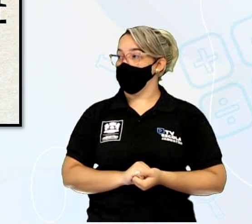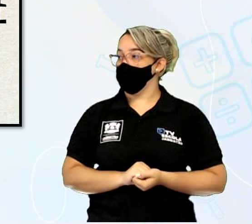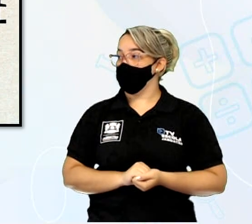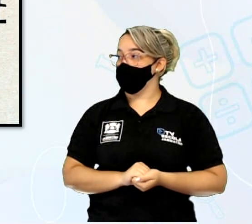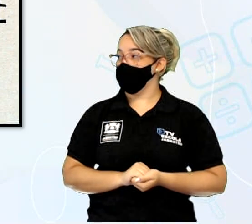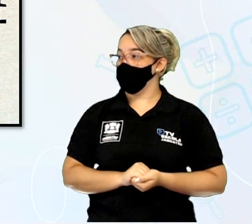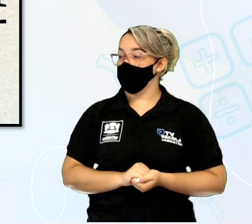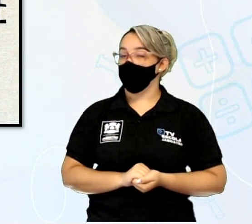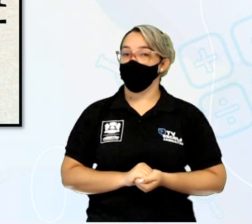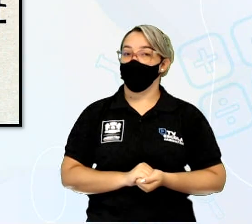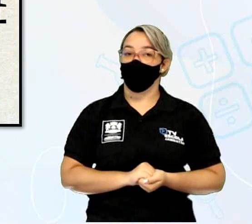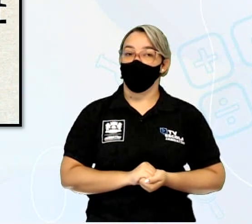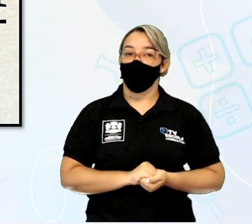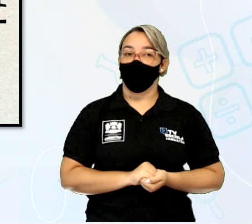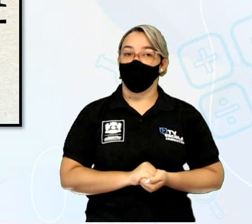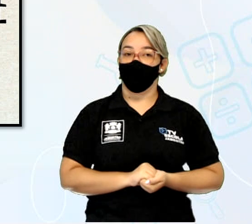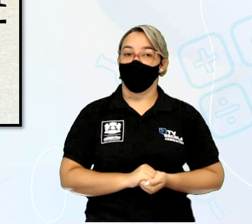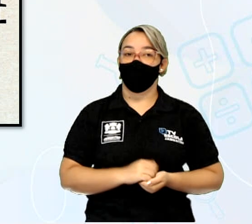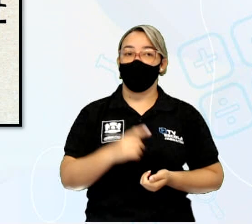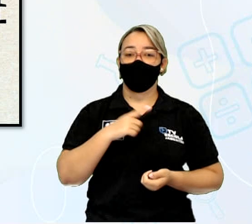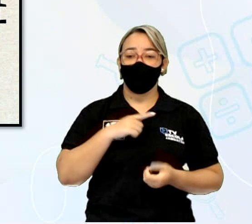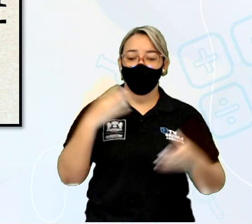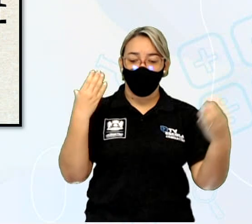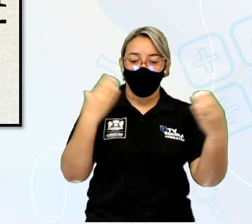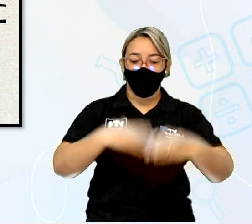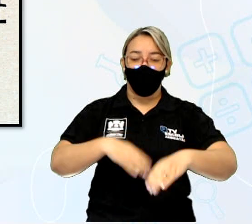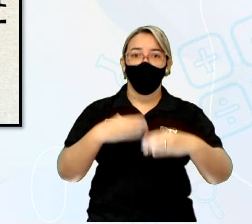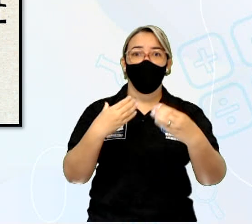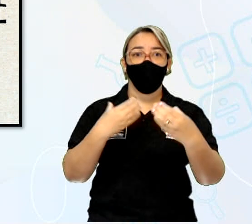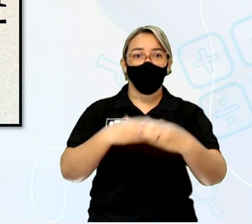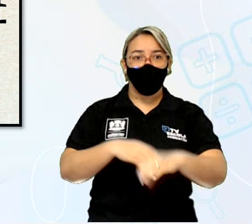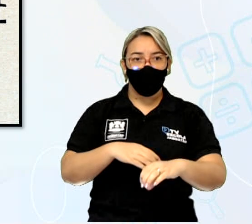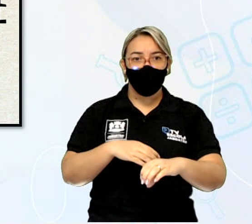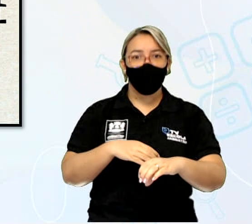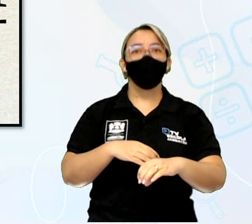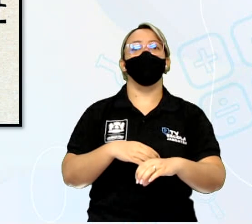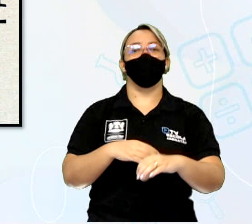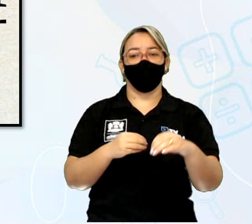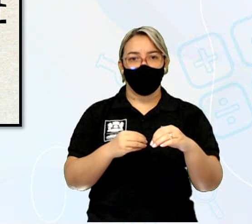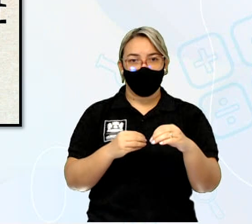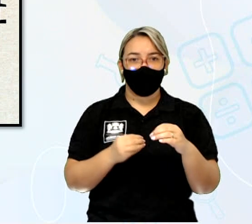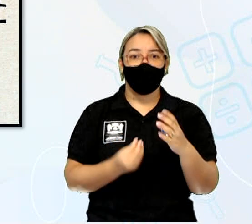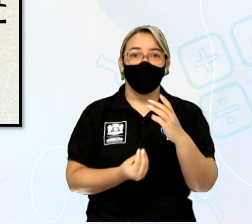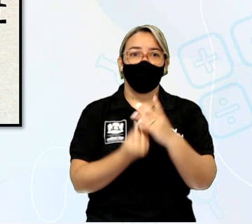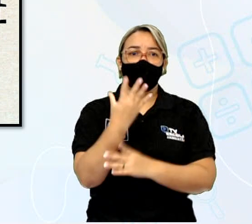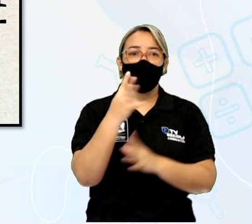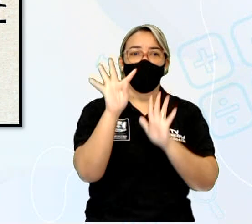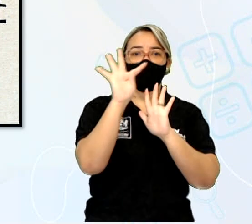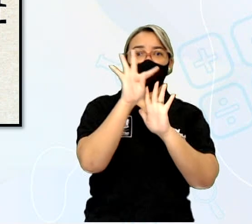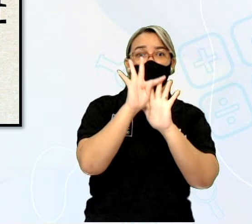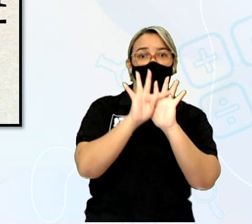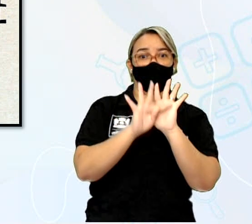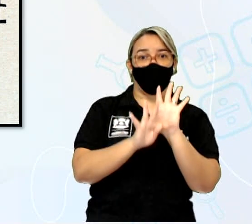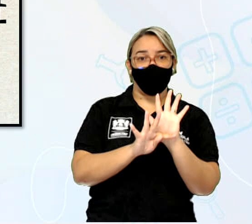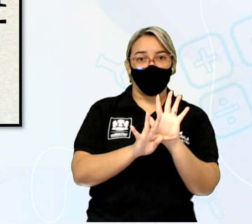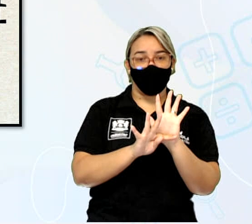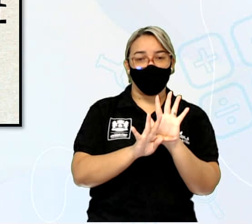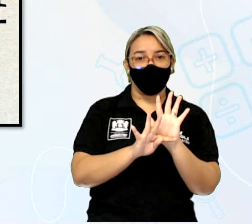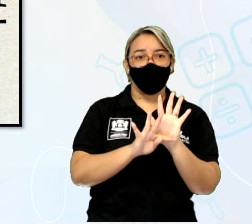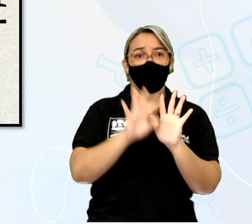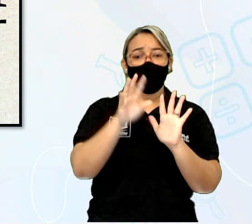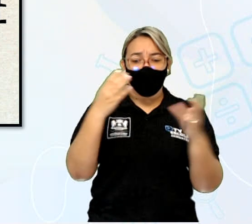Vai haver um concurso de produção textual. E nesse